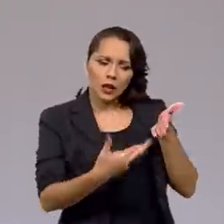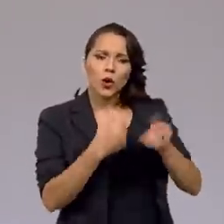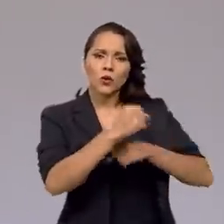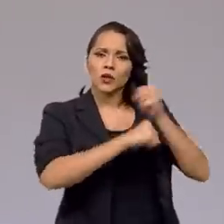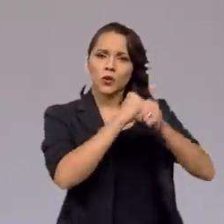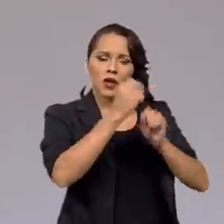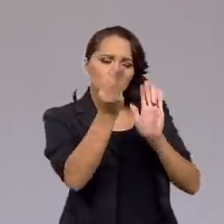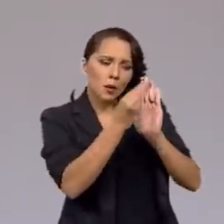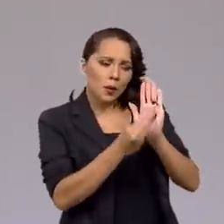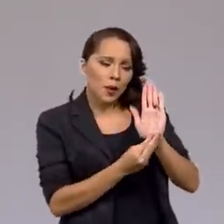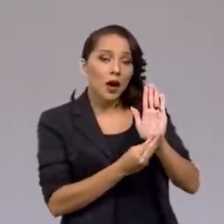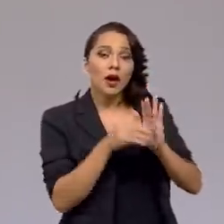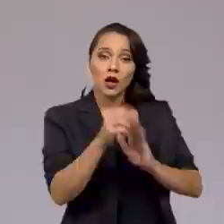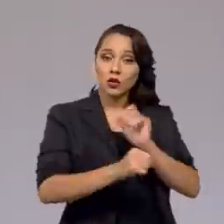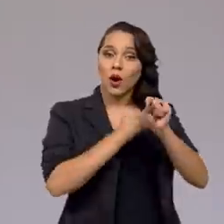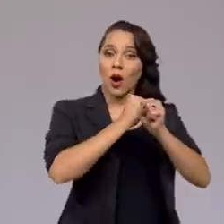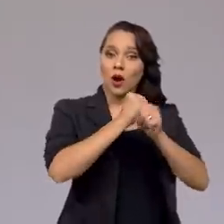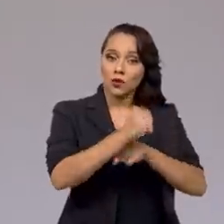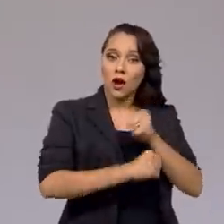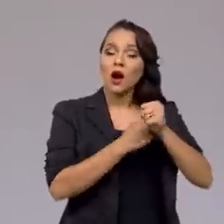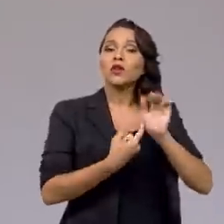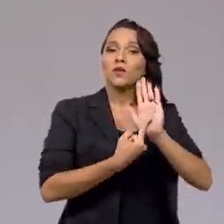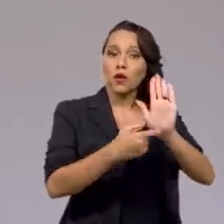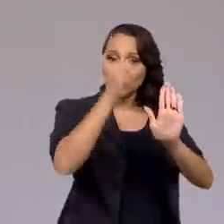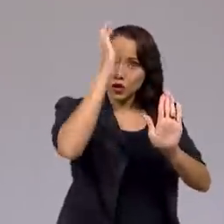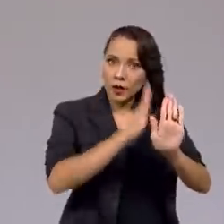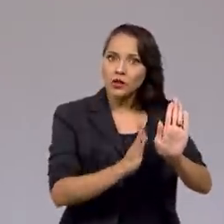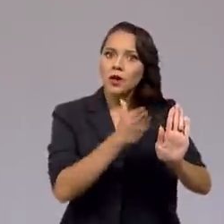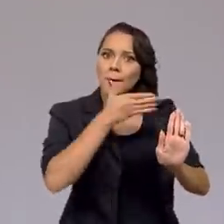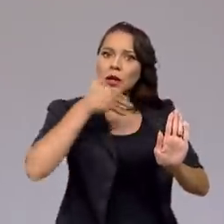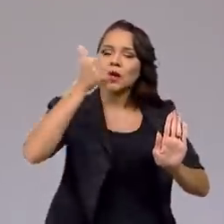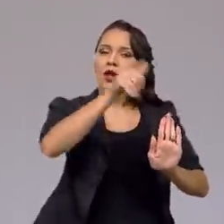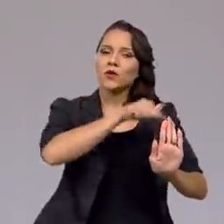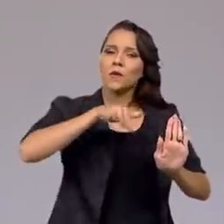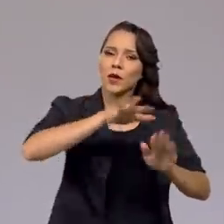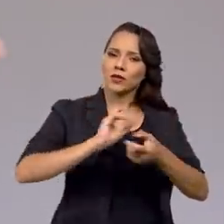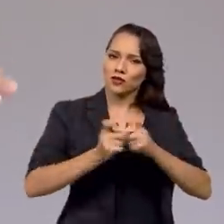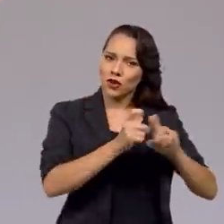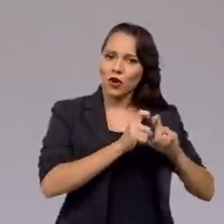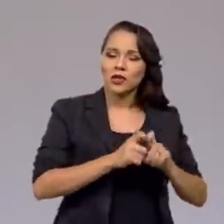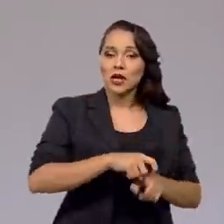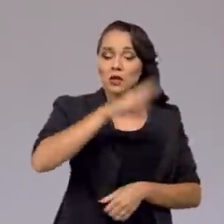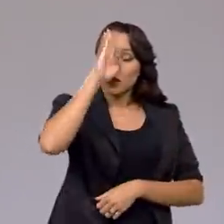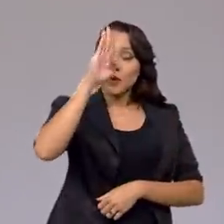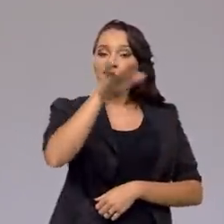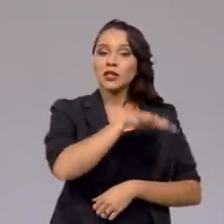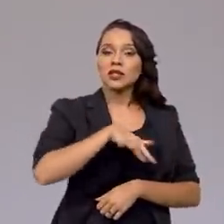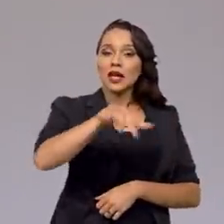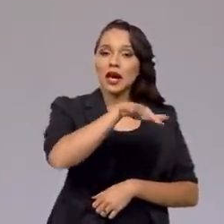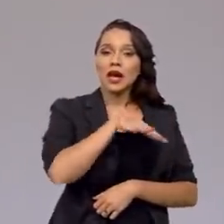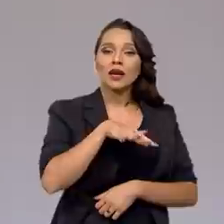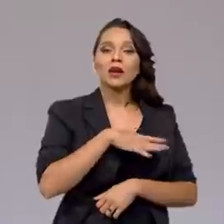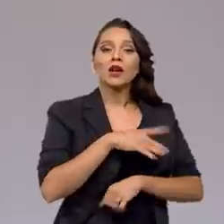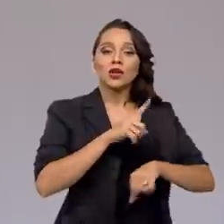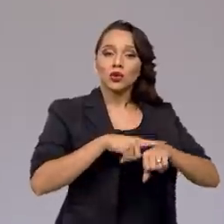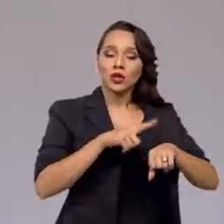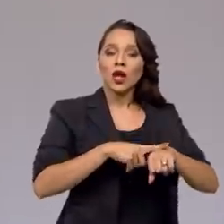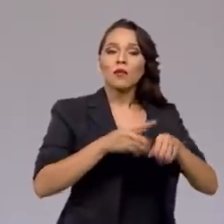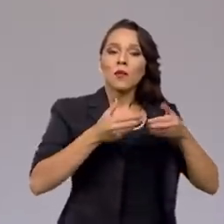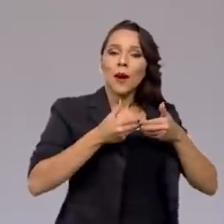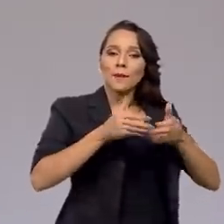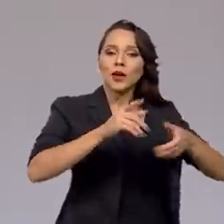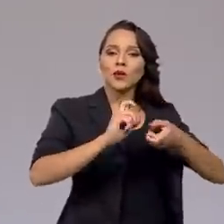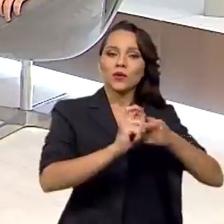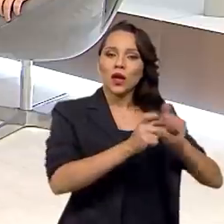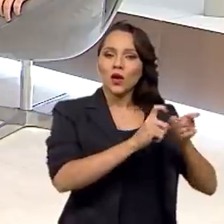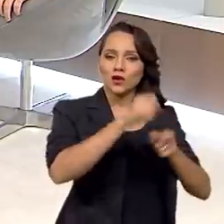anuais e a cada ano mostra que o Brasil está melhorando o ambiente de negócio, principalmente na questão do tempo para se abrir um